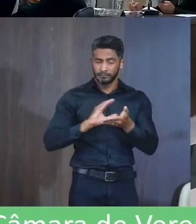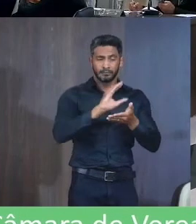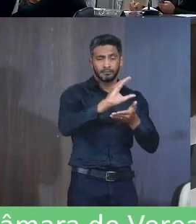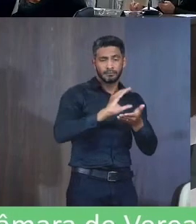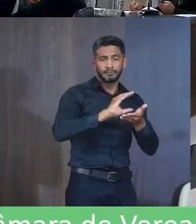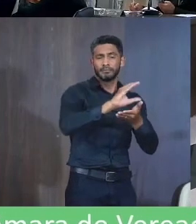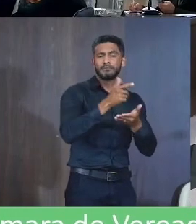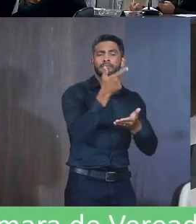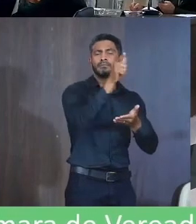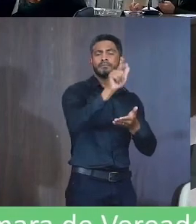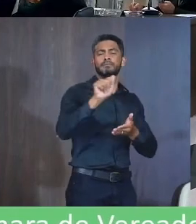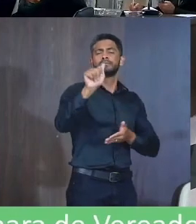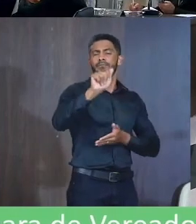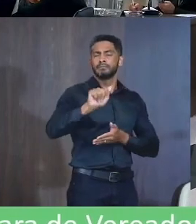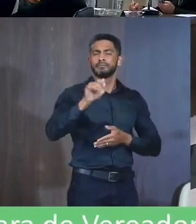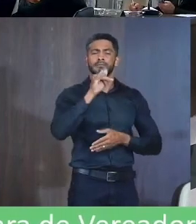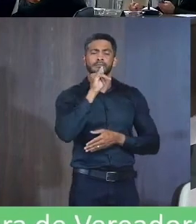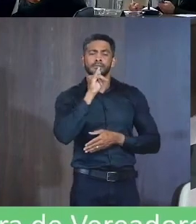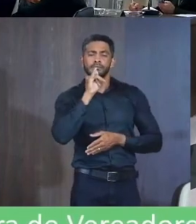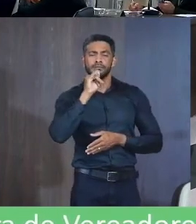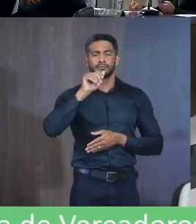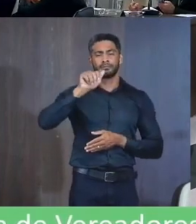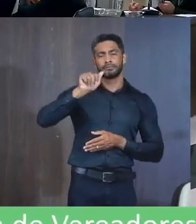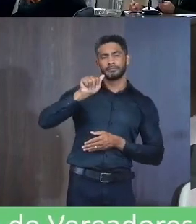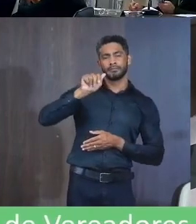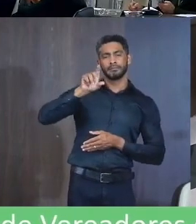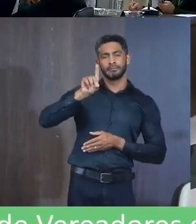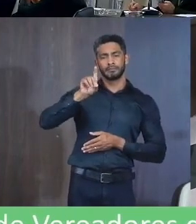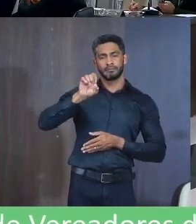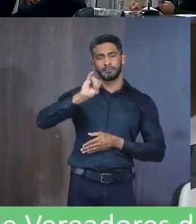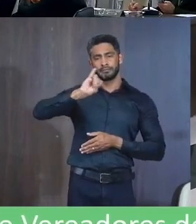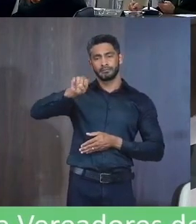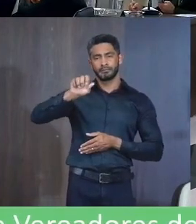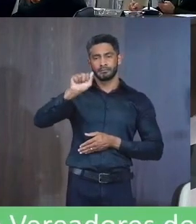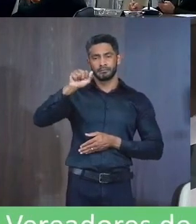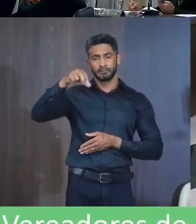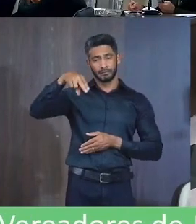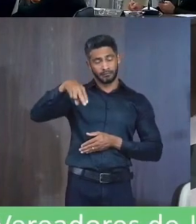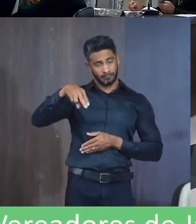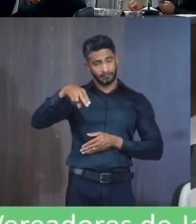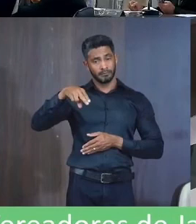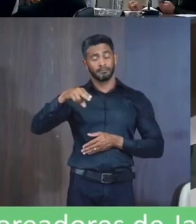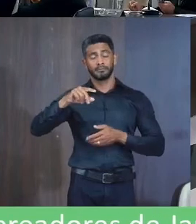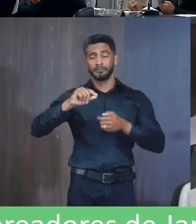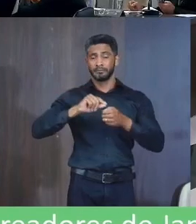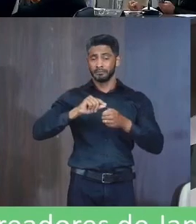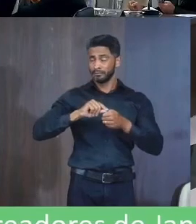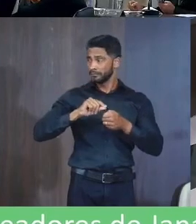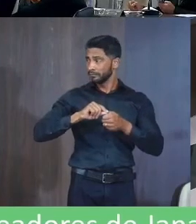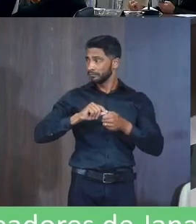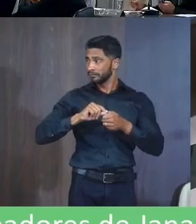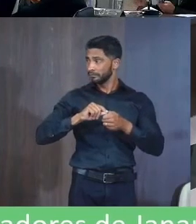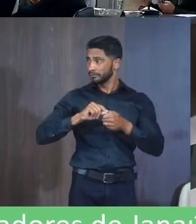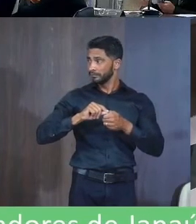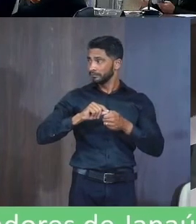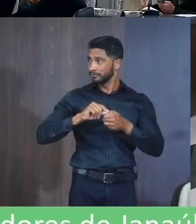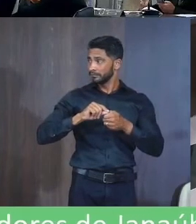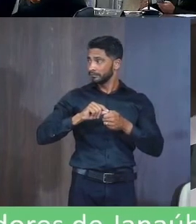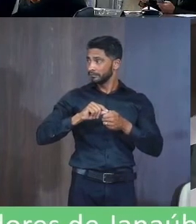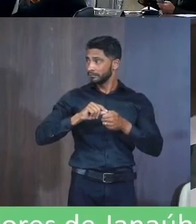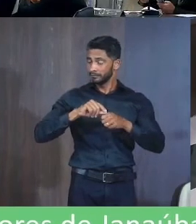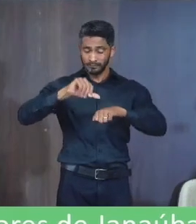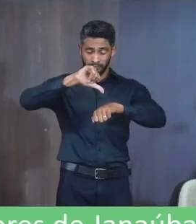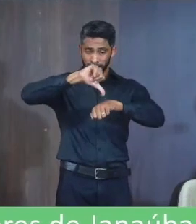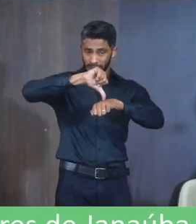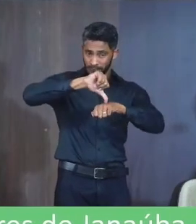outras Associações A exemplo A Dejan Também Que foi feito Eles estavam Eles estão Sem a sede